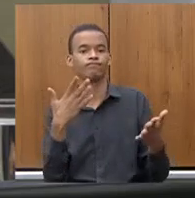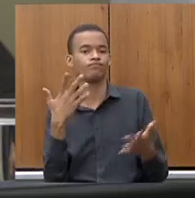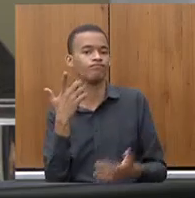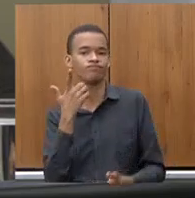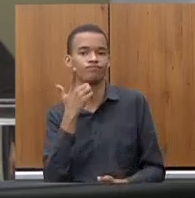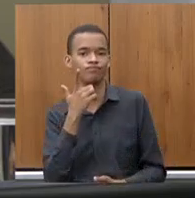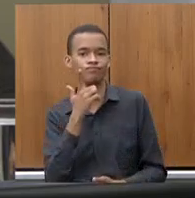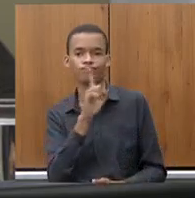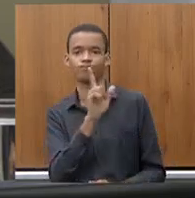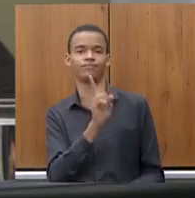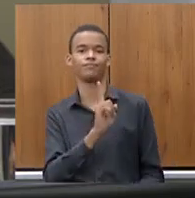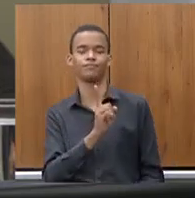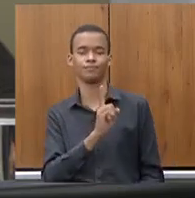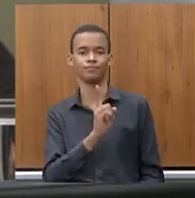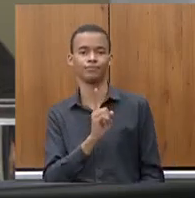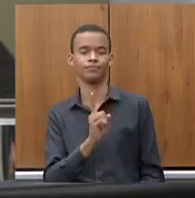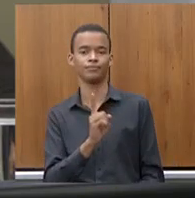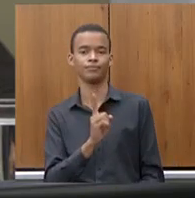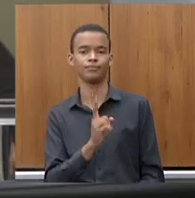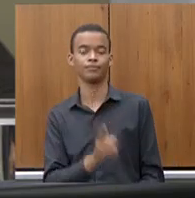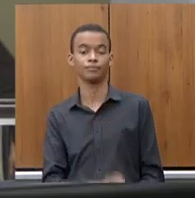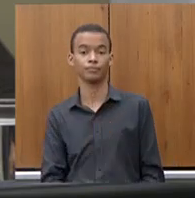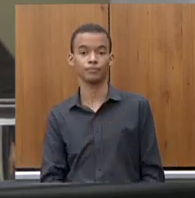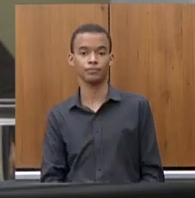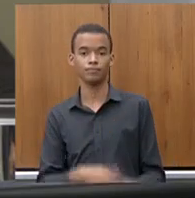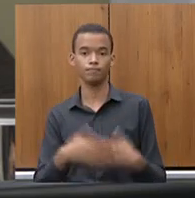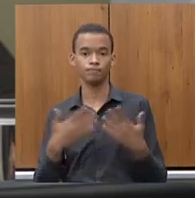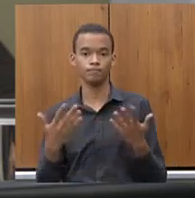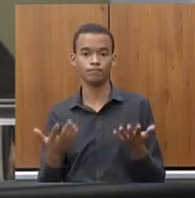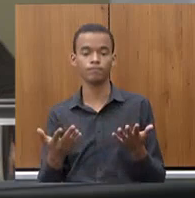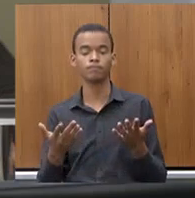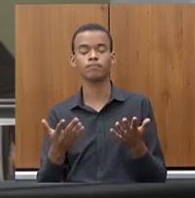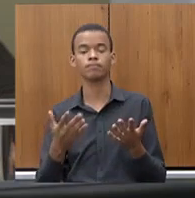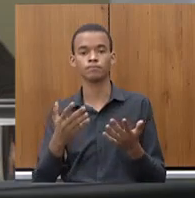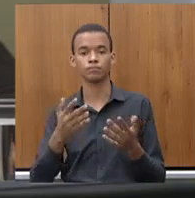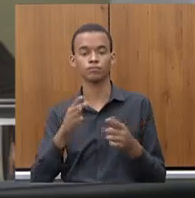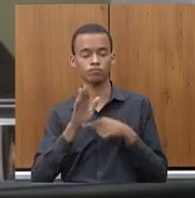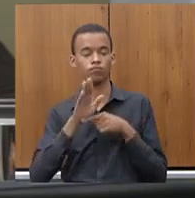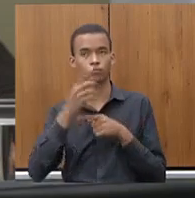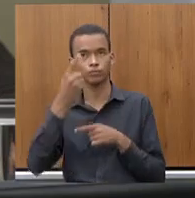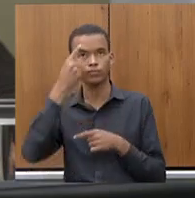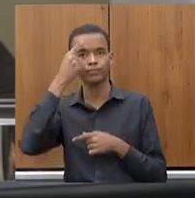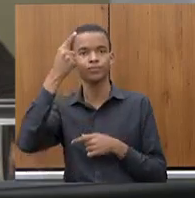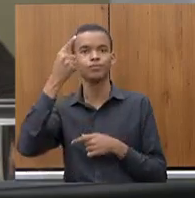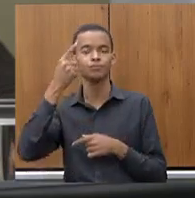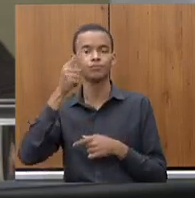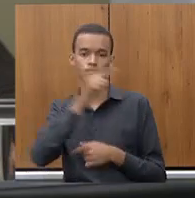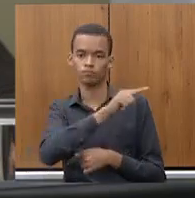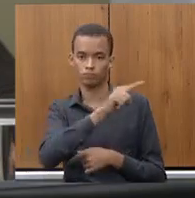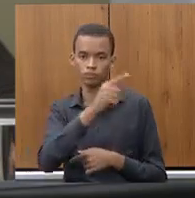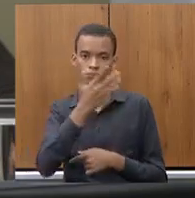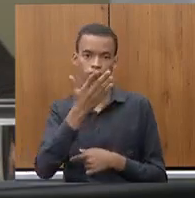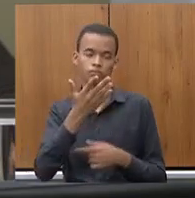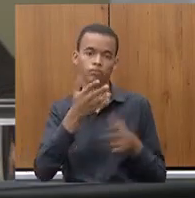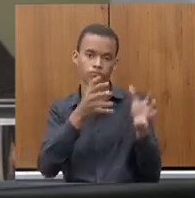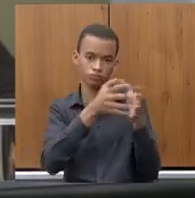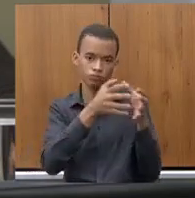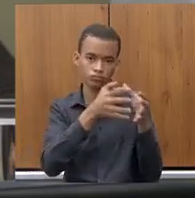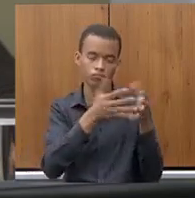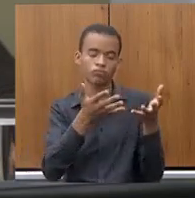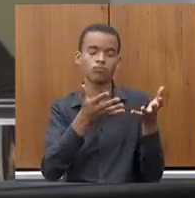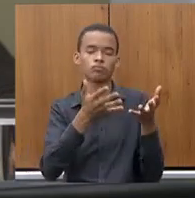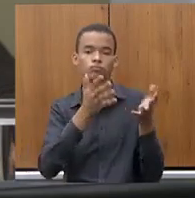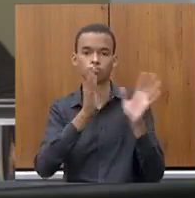ainda não aconteceram e só a título de lembrança o senhor já e sua equipe em várias